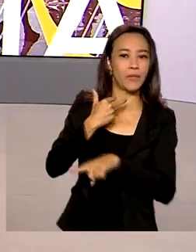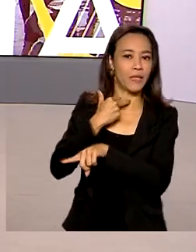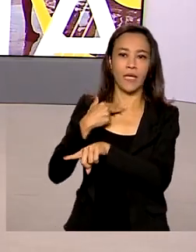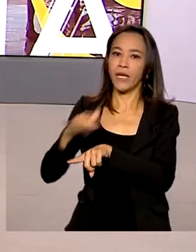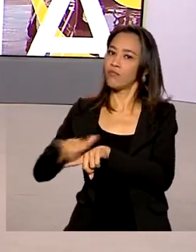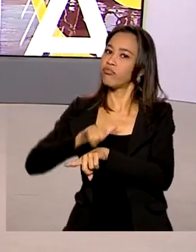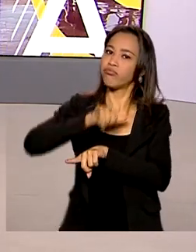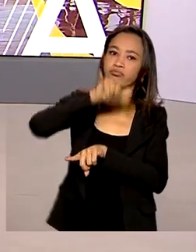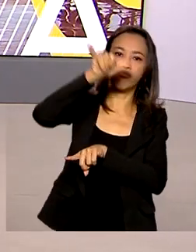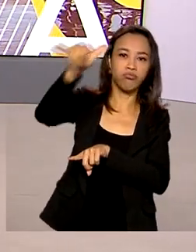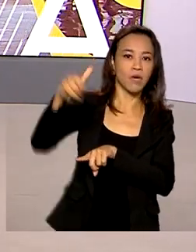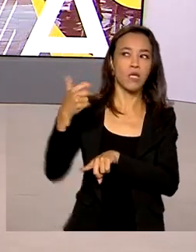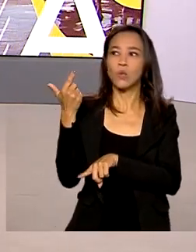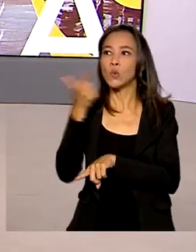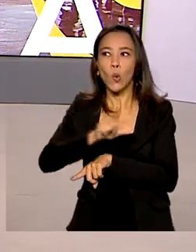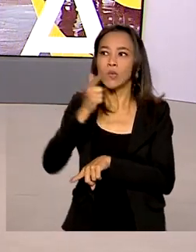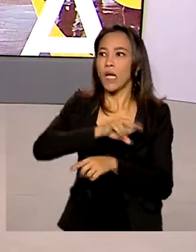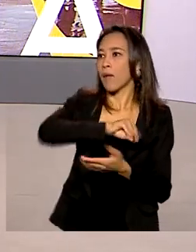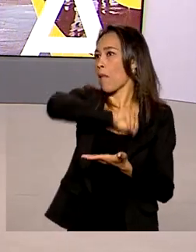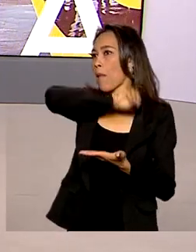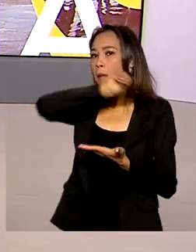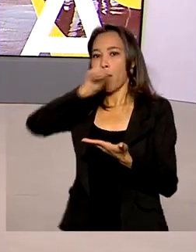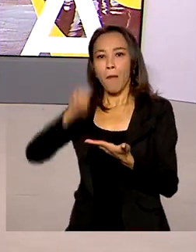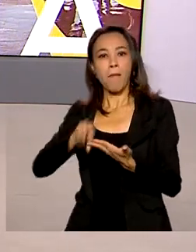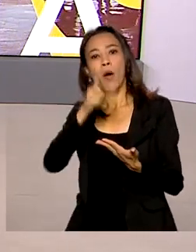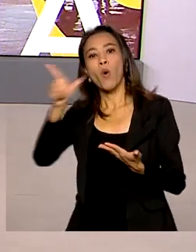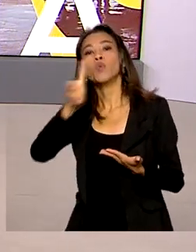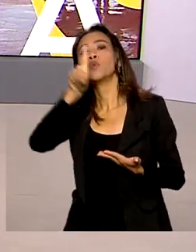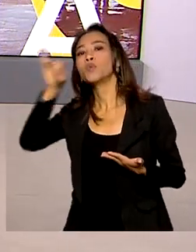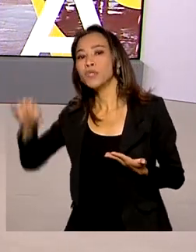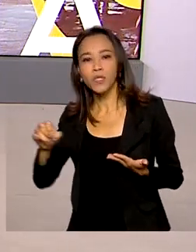de oferecer a remarcação dos serviços ou a disponibilização de crédito.